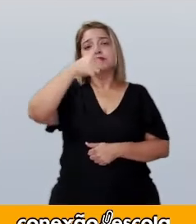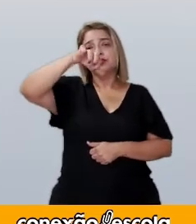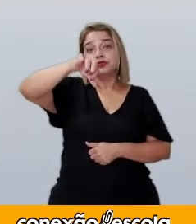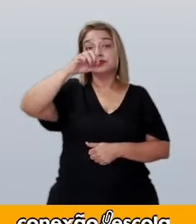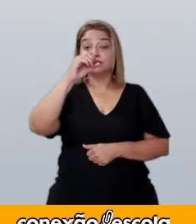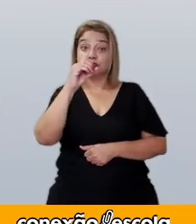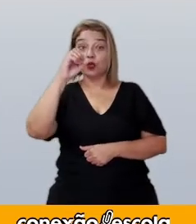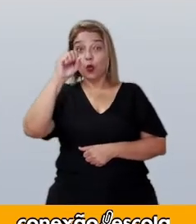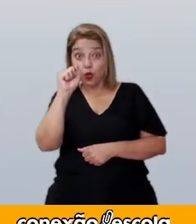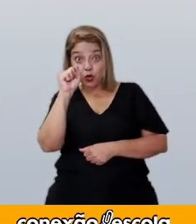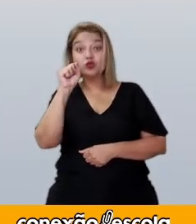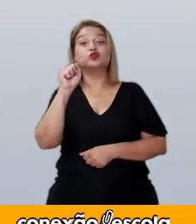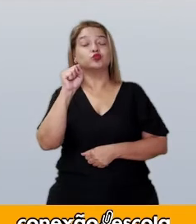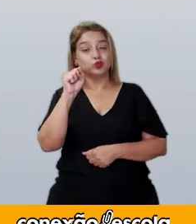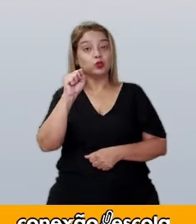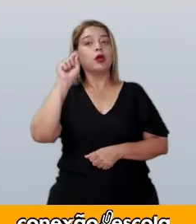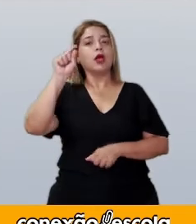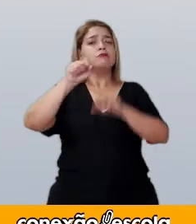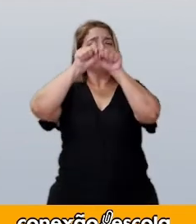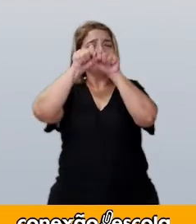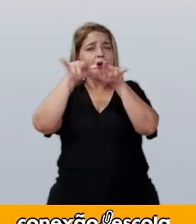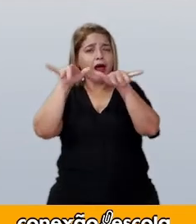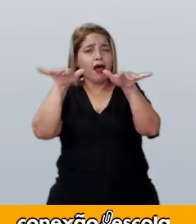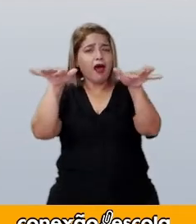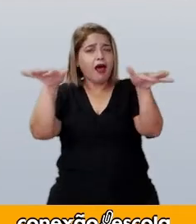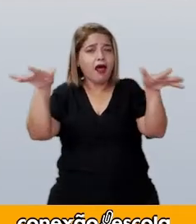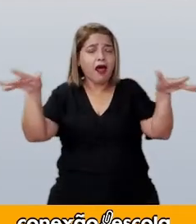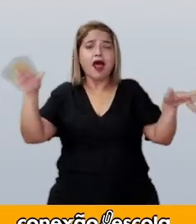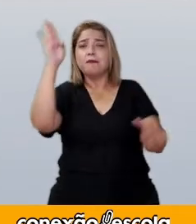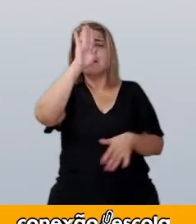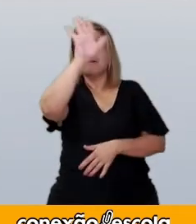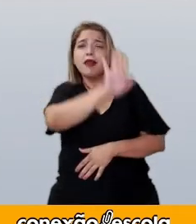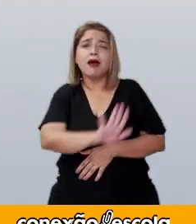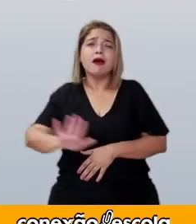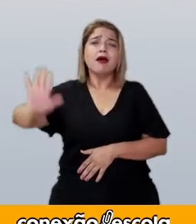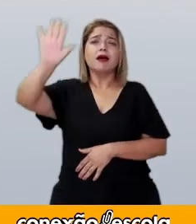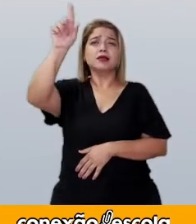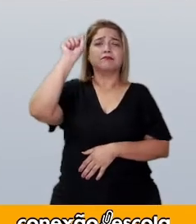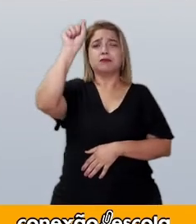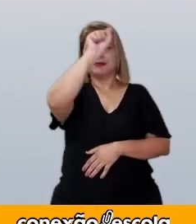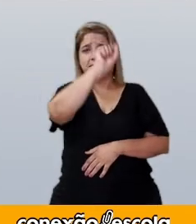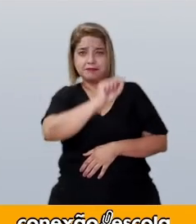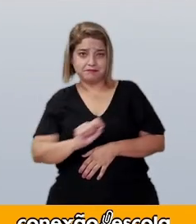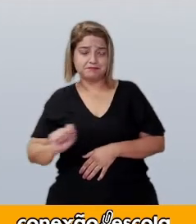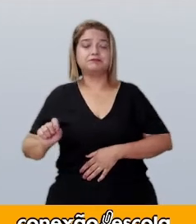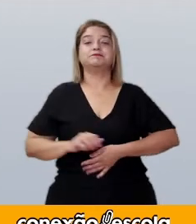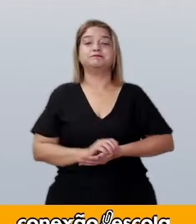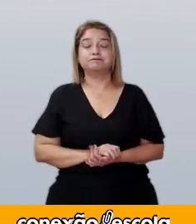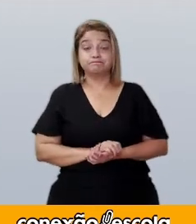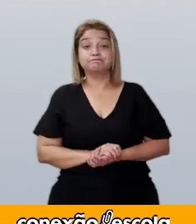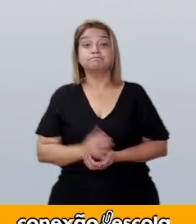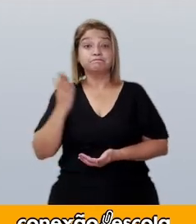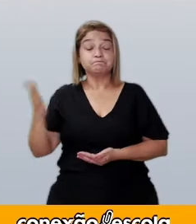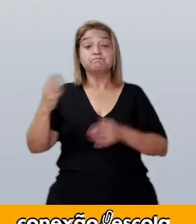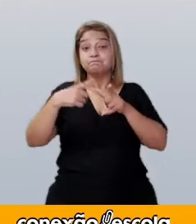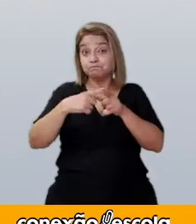1908 e se espalharam por todo o país. Os